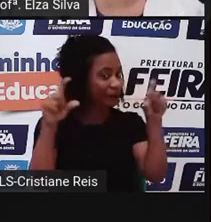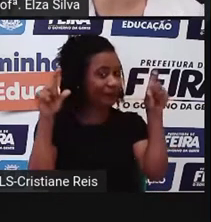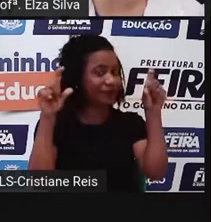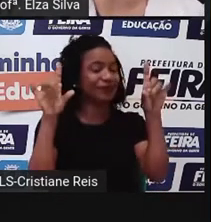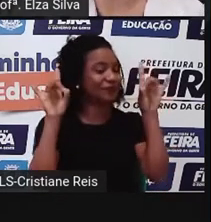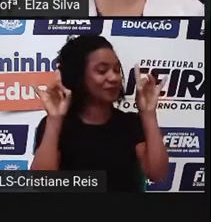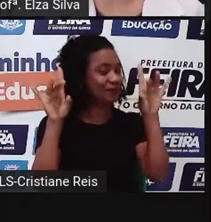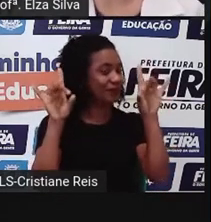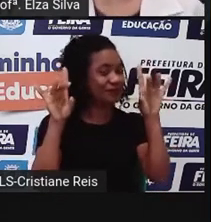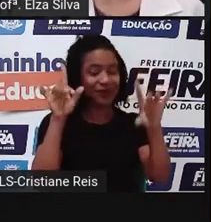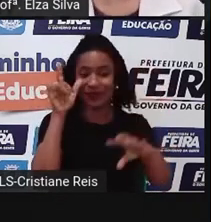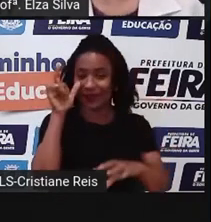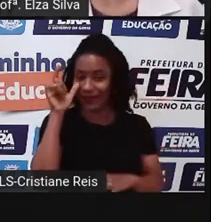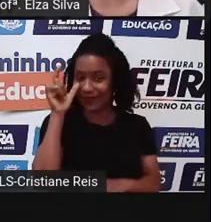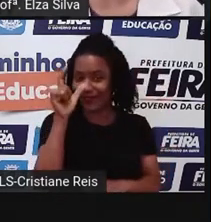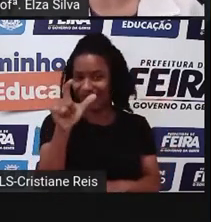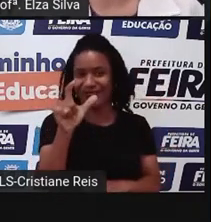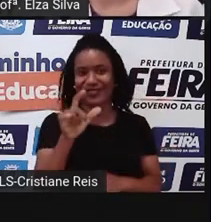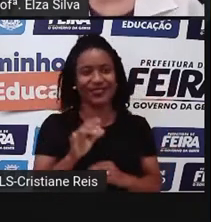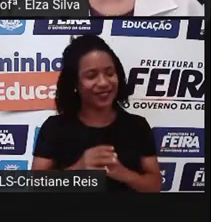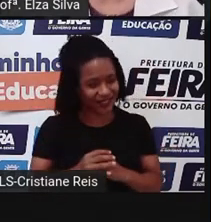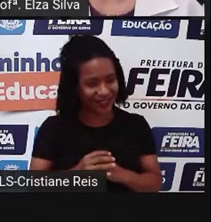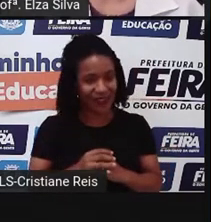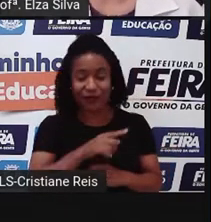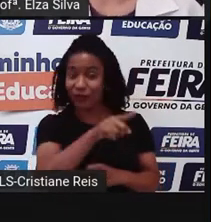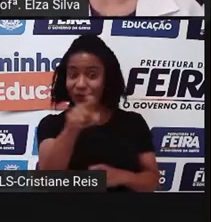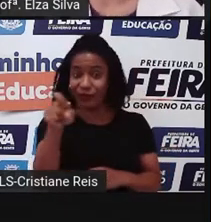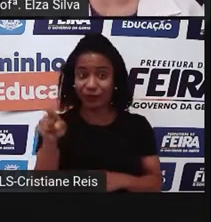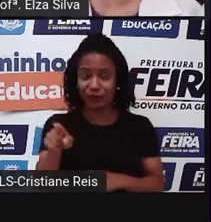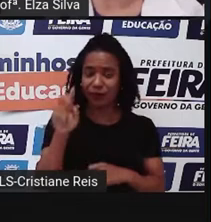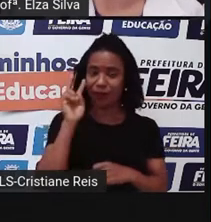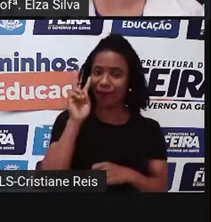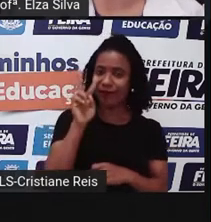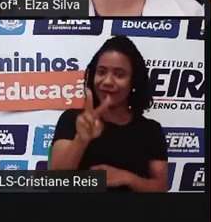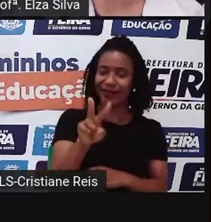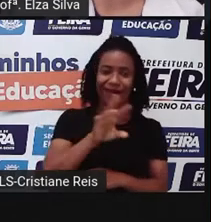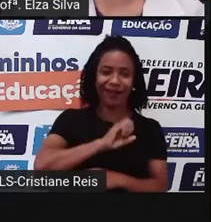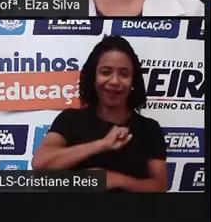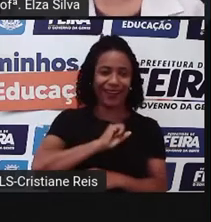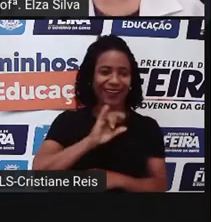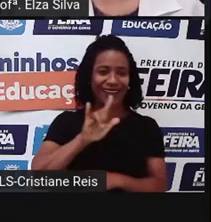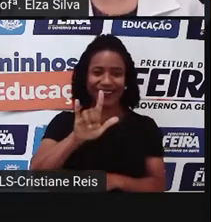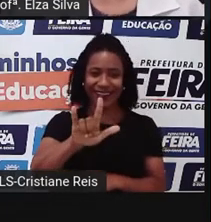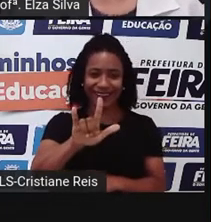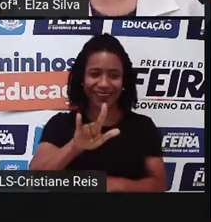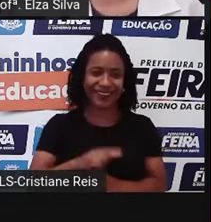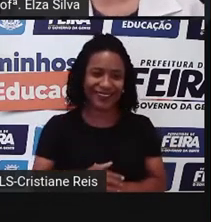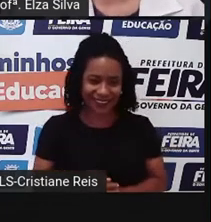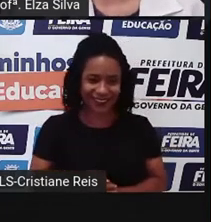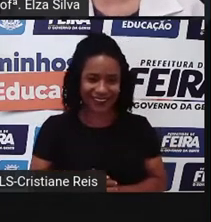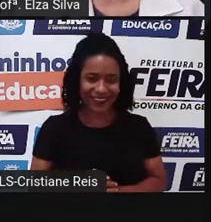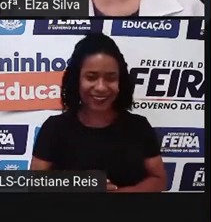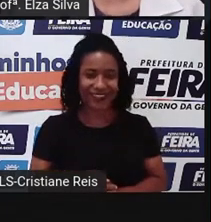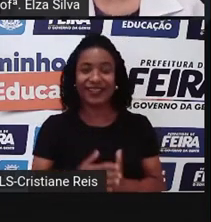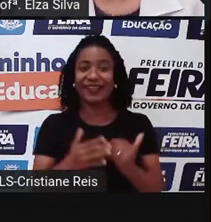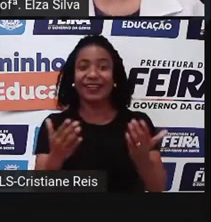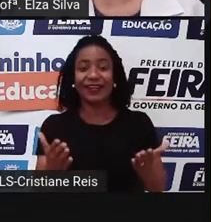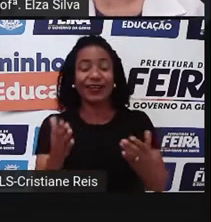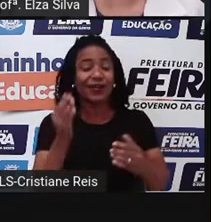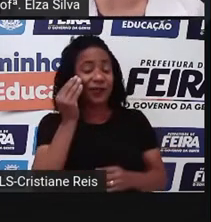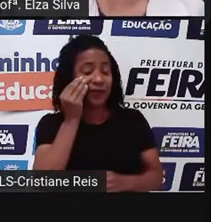muito interessante. Eu tenho certeza que vocês vão amar. Afinal de contas, é uma